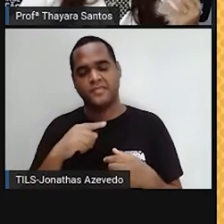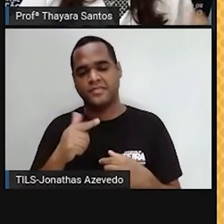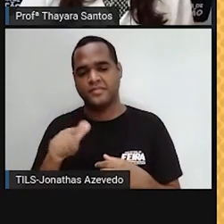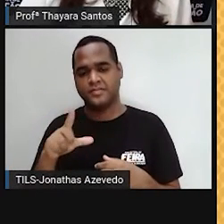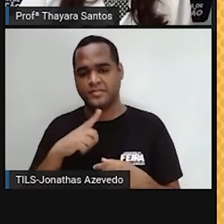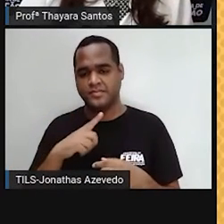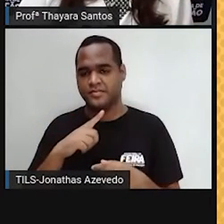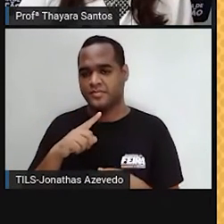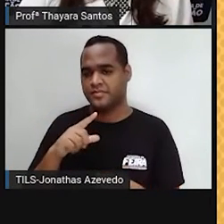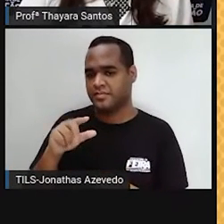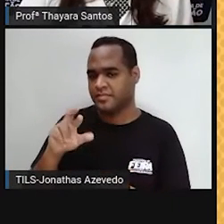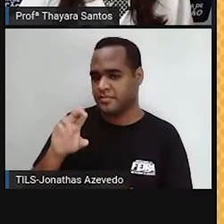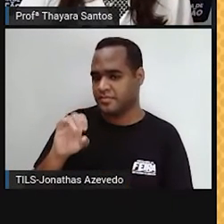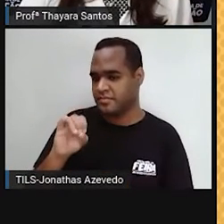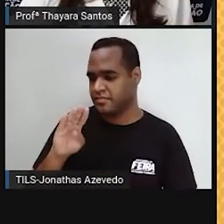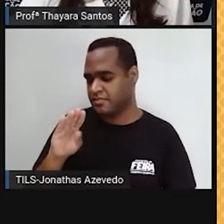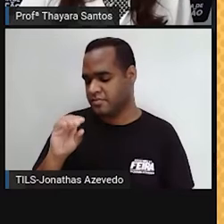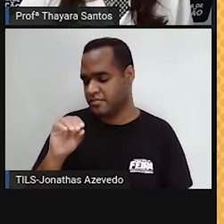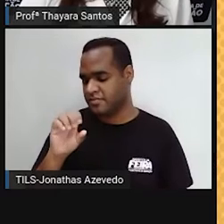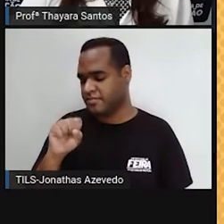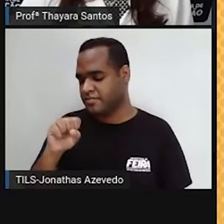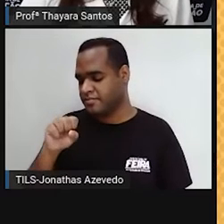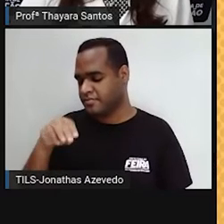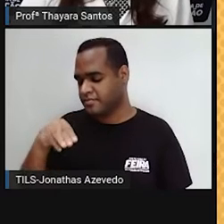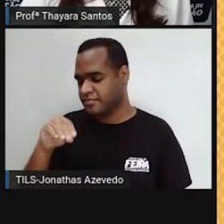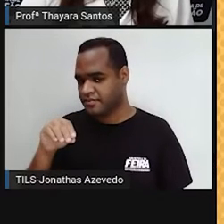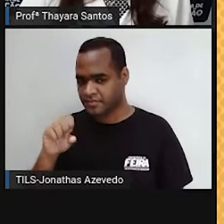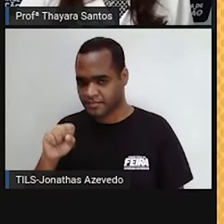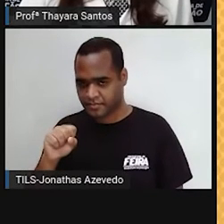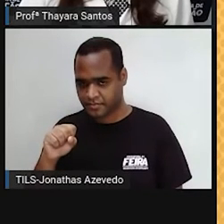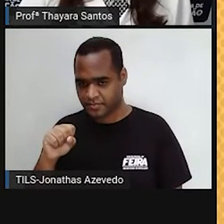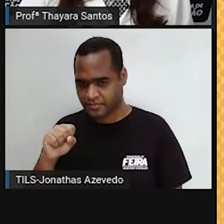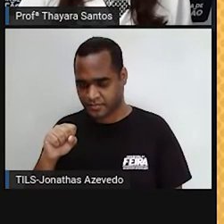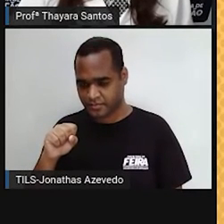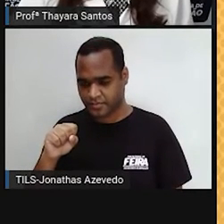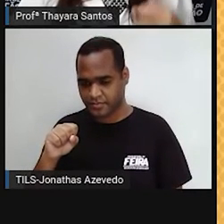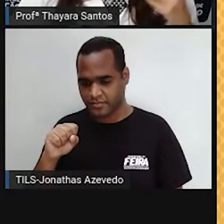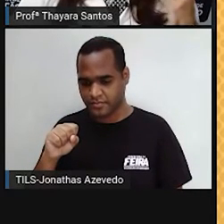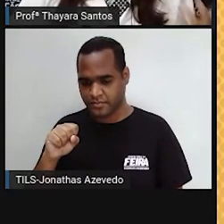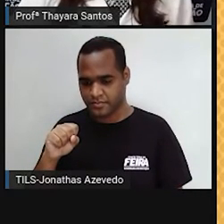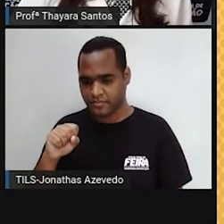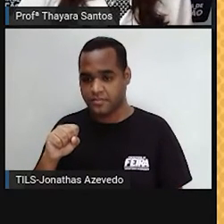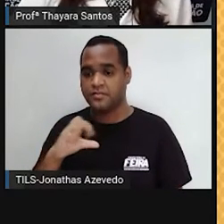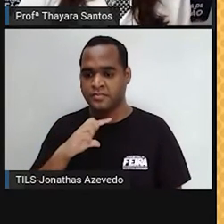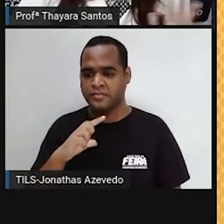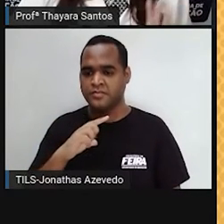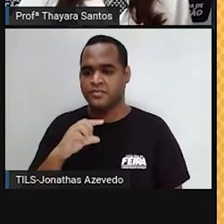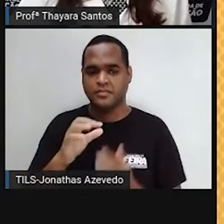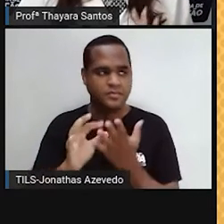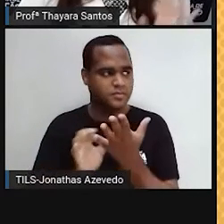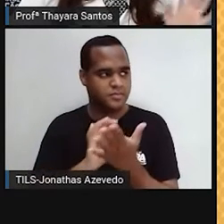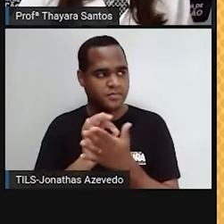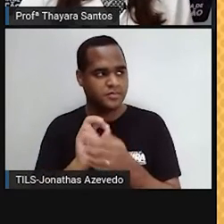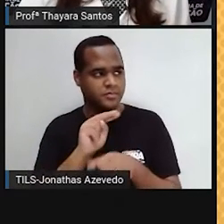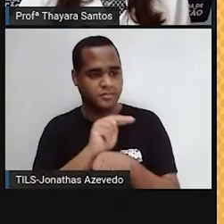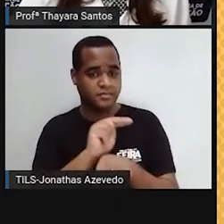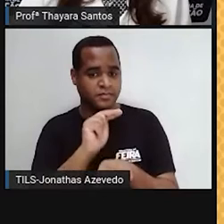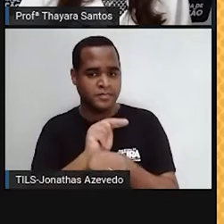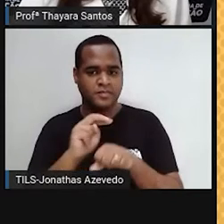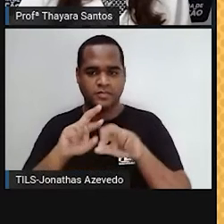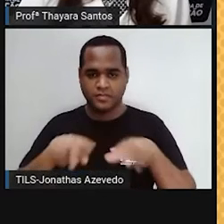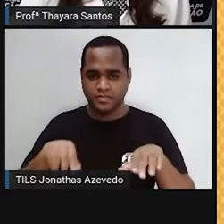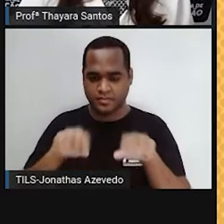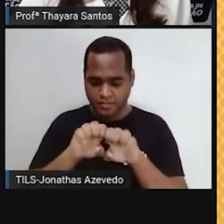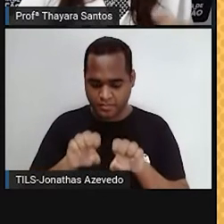de ribossomo, que são essas bolinhas pretinhas que vocês estão vendo aí. Então, a célula prokariótica apresenta essas